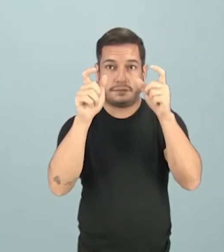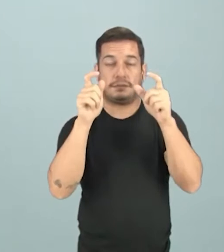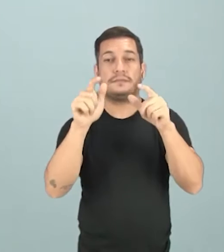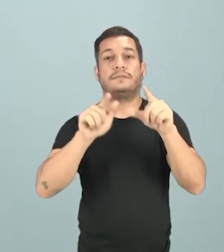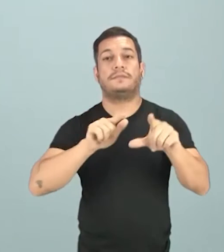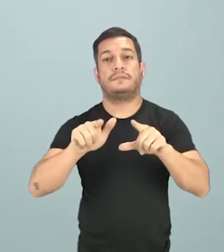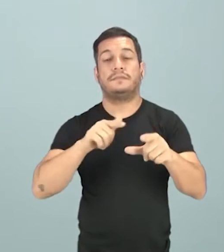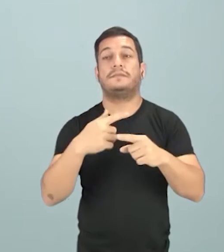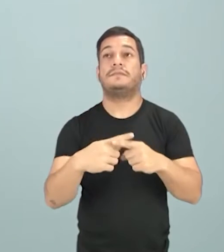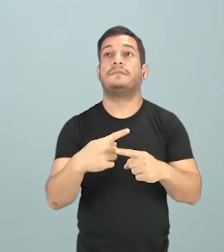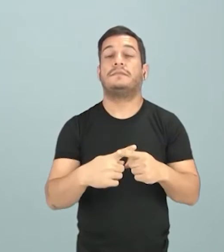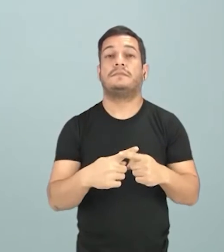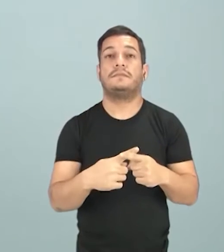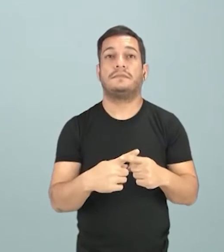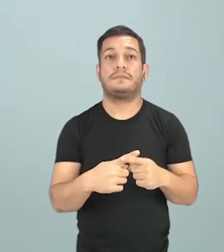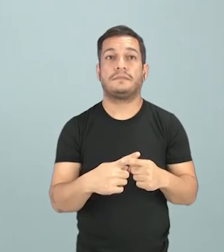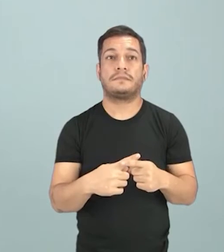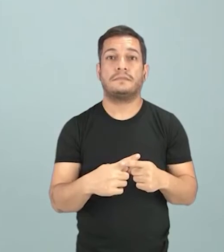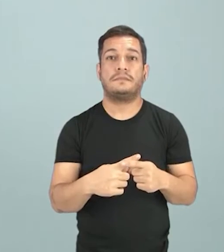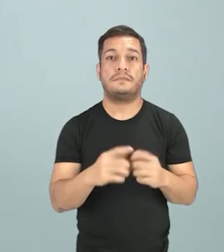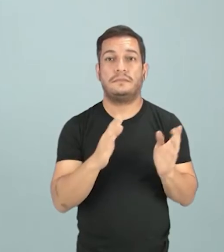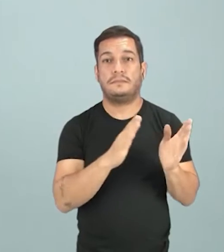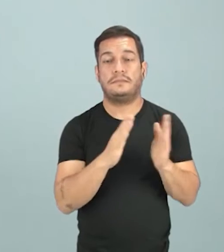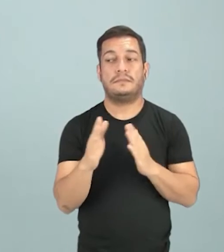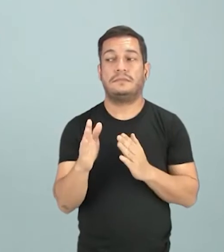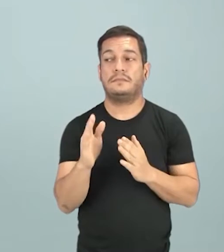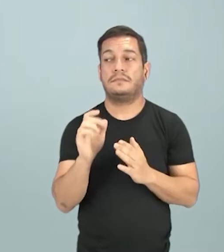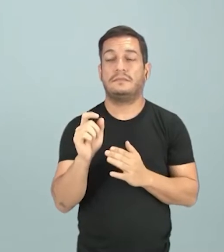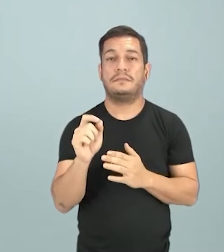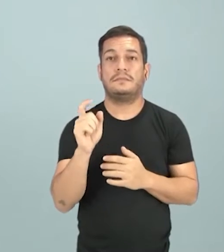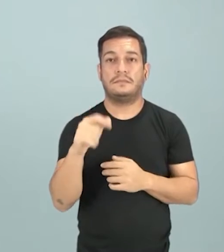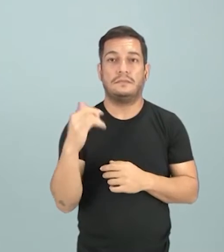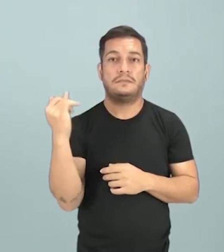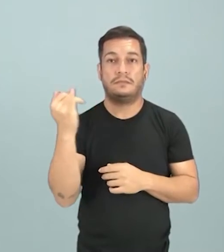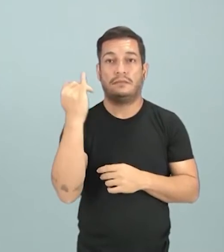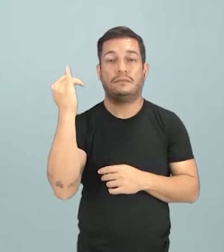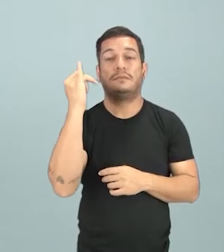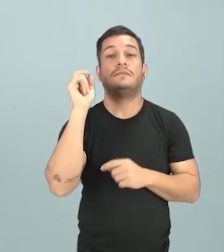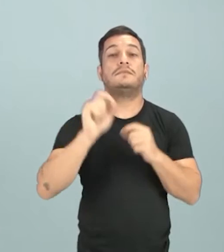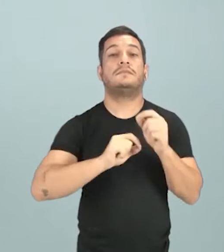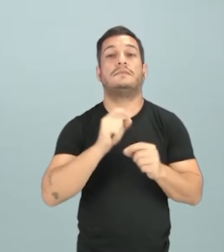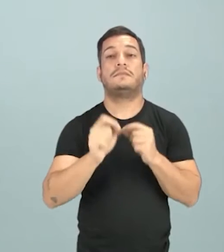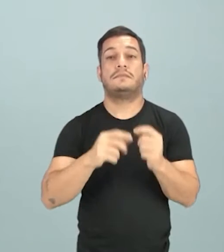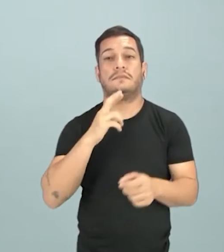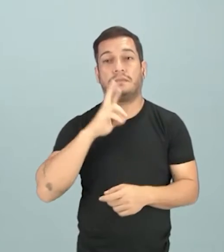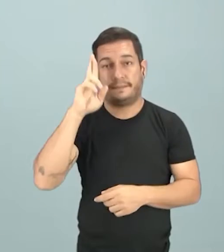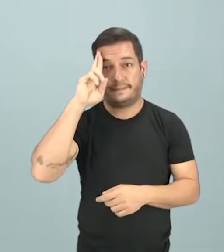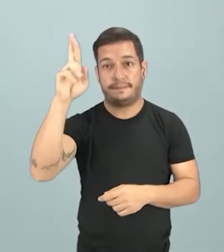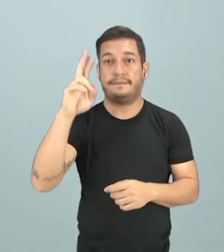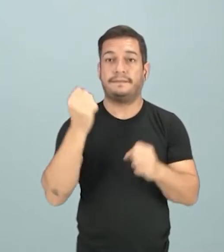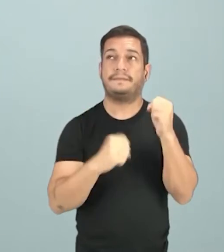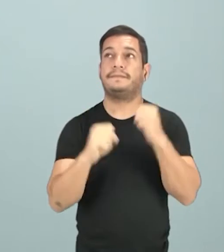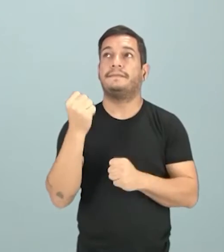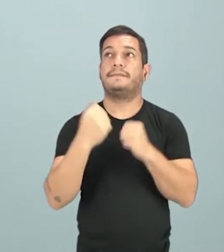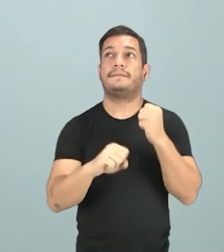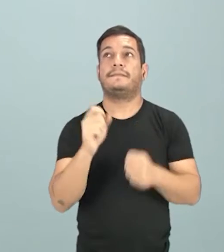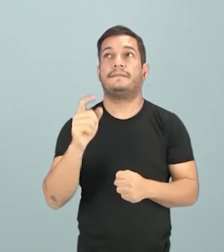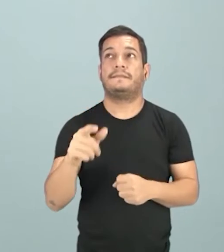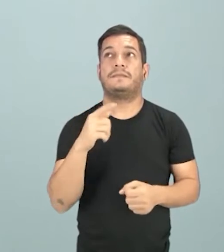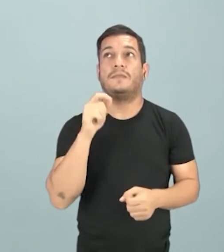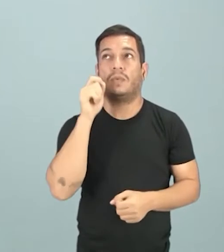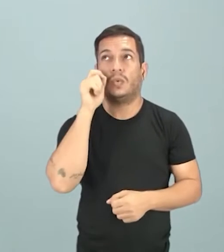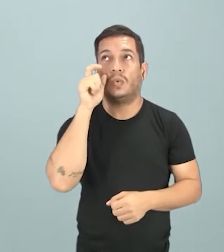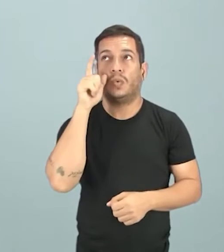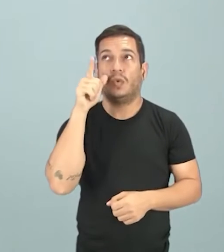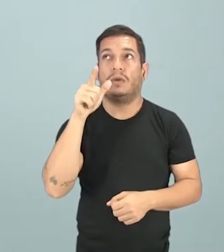trabalho. Por quê? Nesse período, o que era importante para o dono da fábrica? Era o lucro.